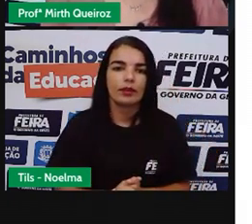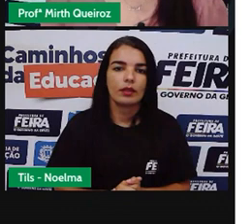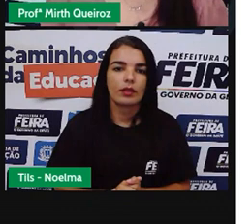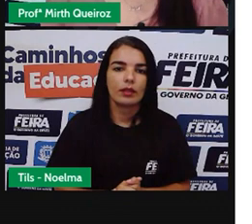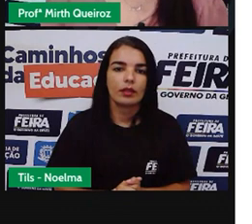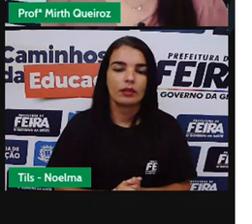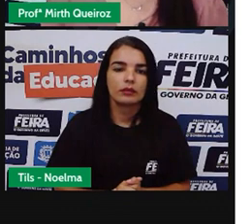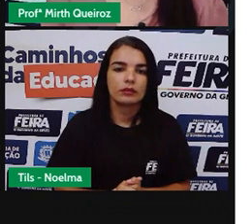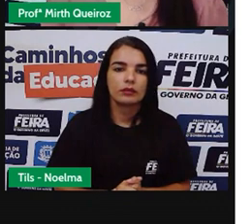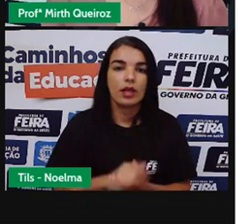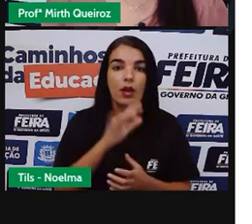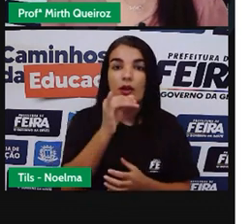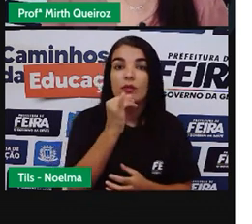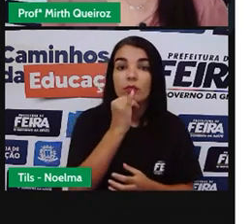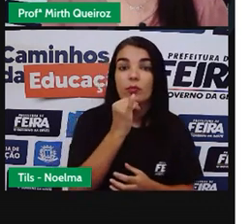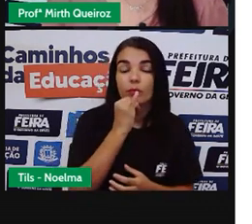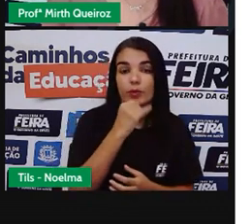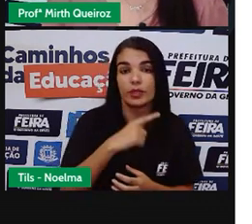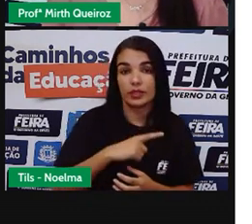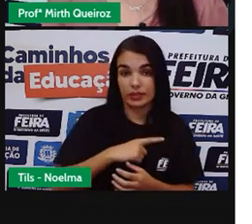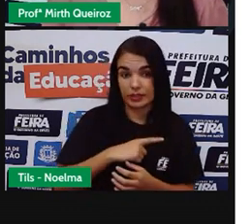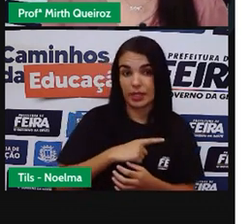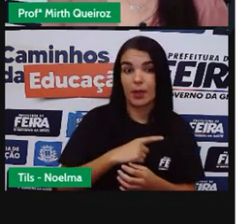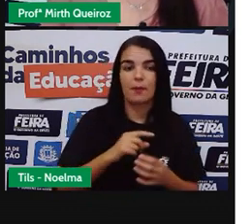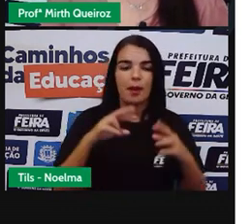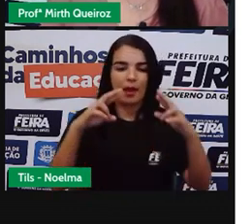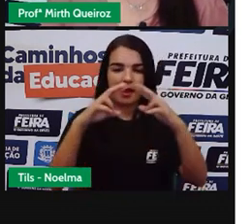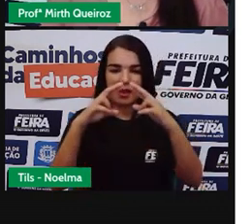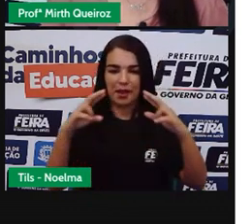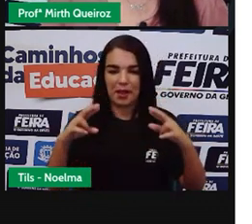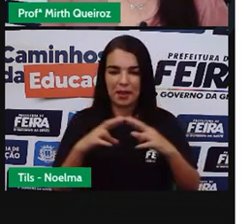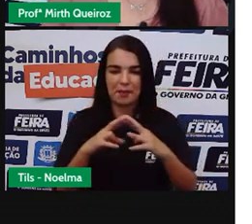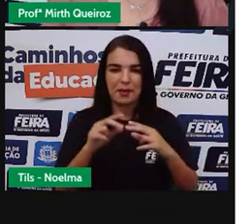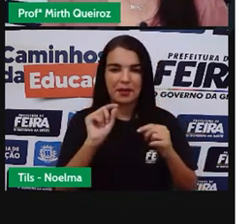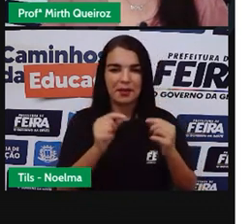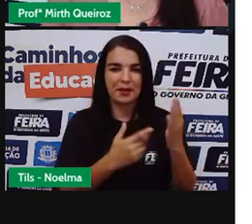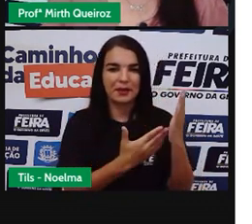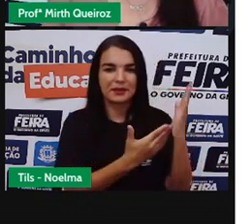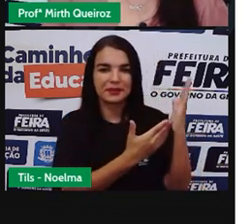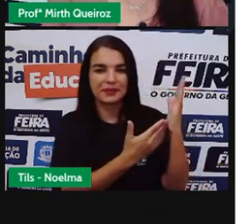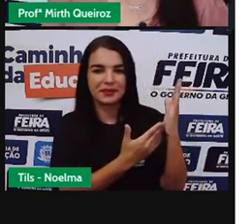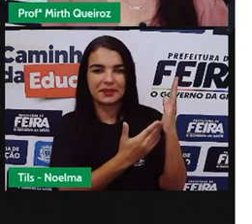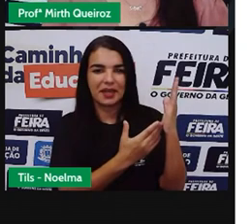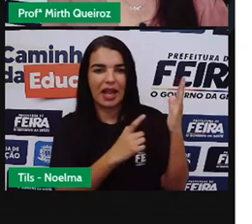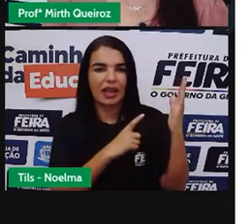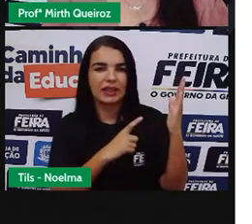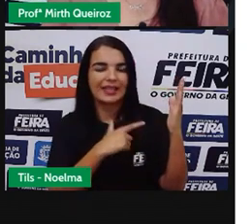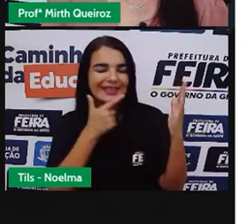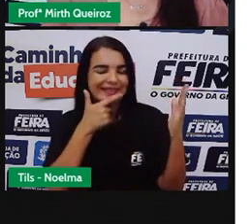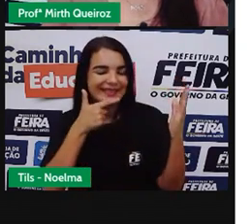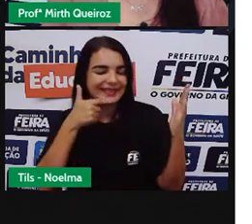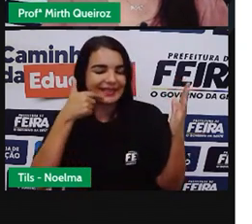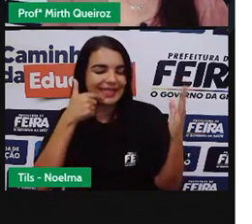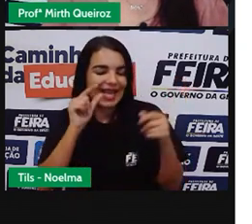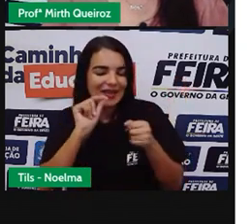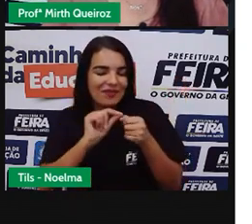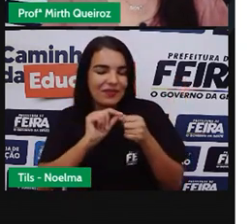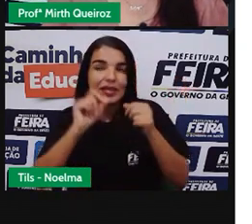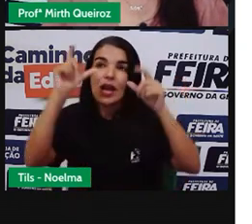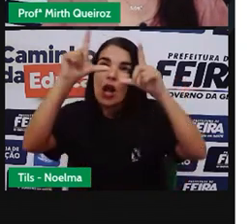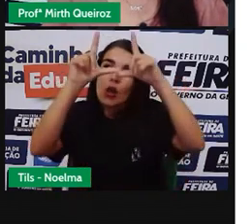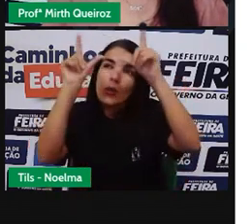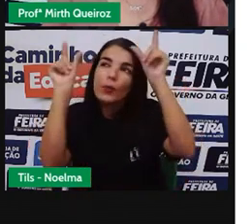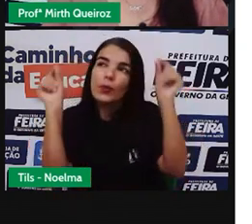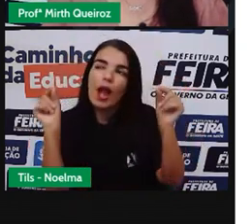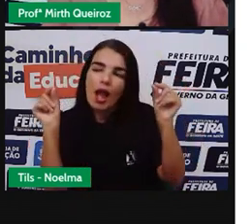Um exemplo de rimas Aqui embaixo Por exemplo Com um sorriso teu Fez o luar Que é sorriso de